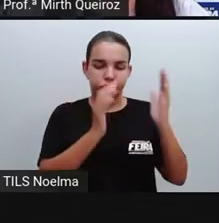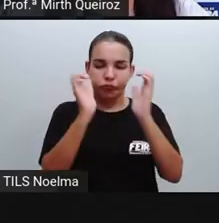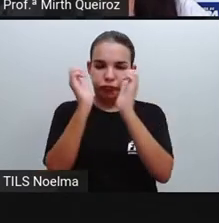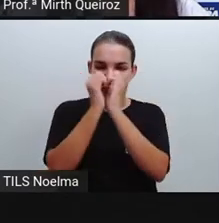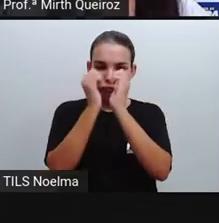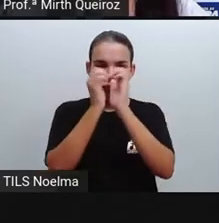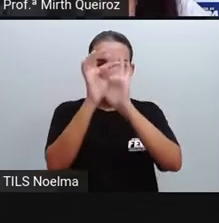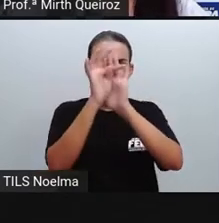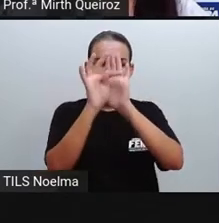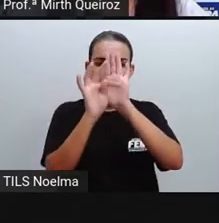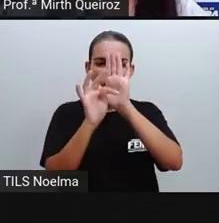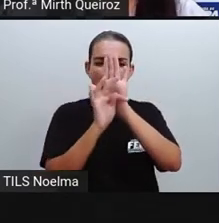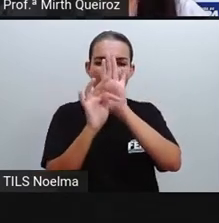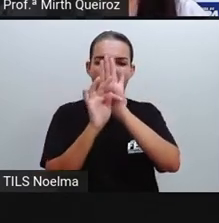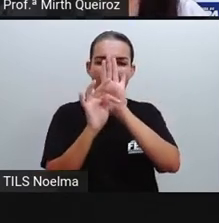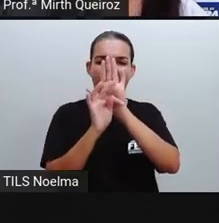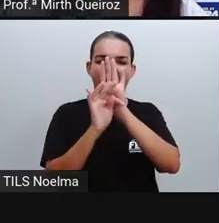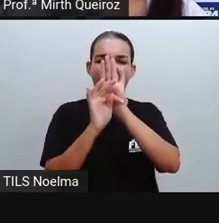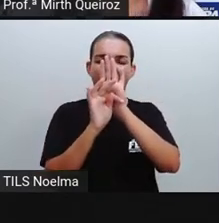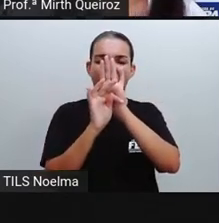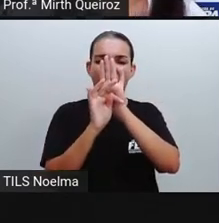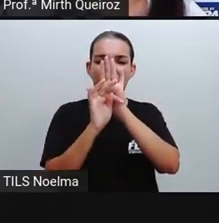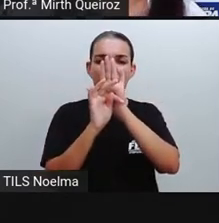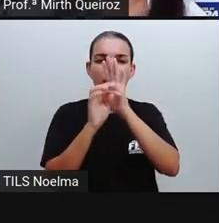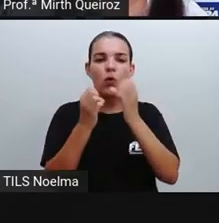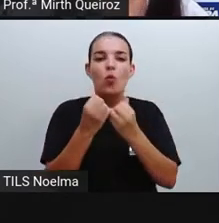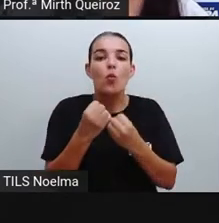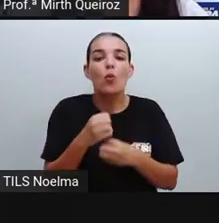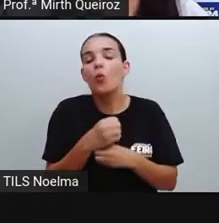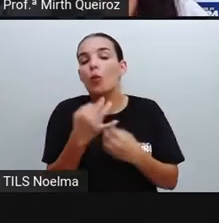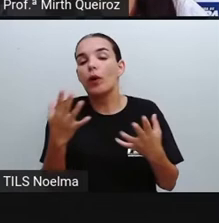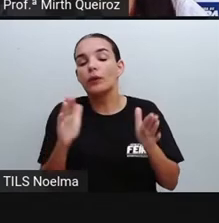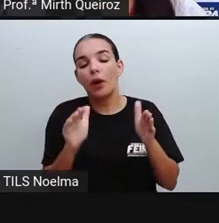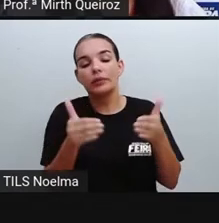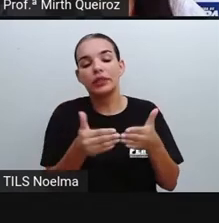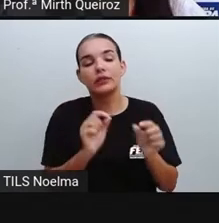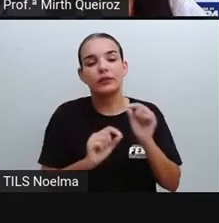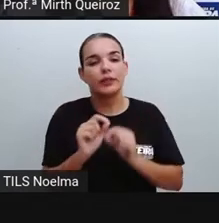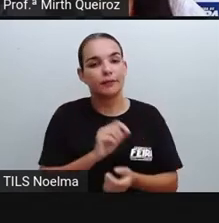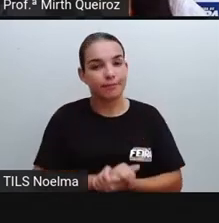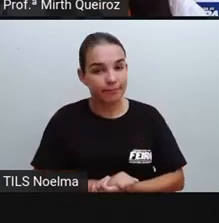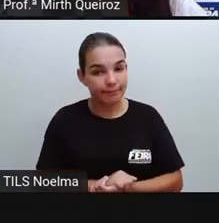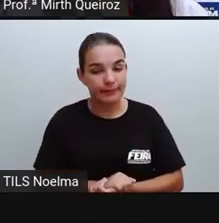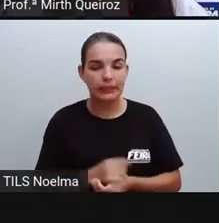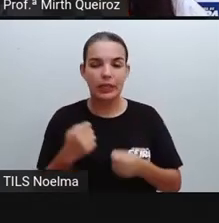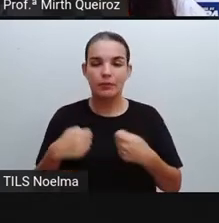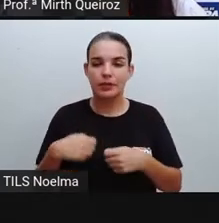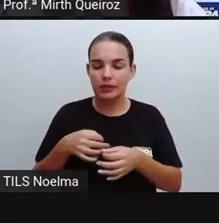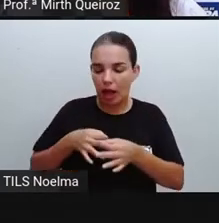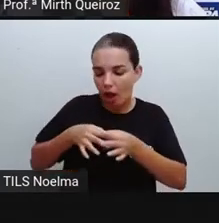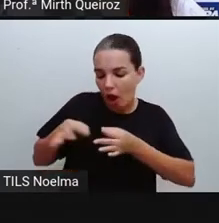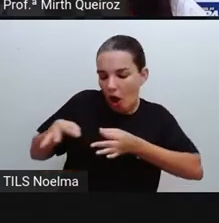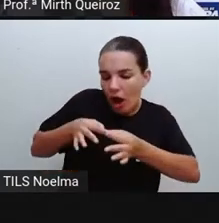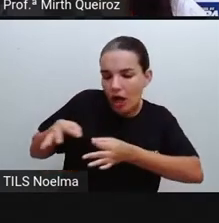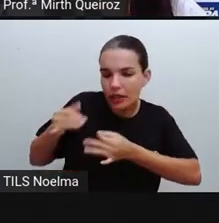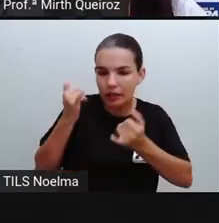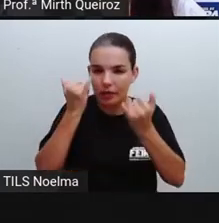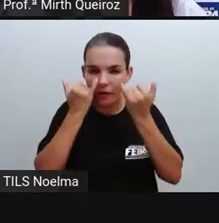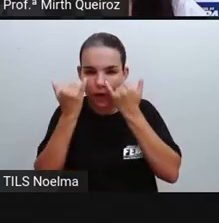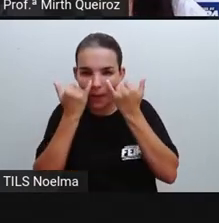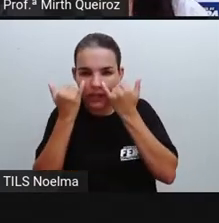A finalidade seria sistematizar, organizar informações que são informações mais